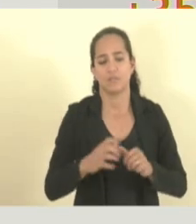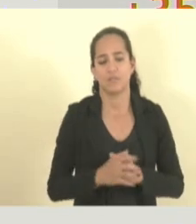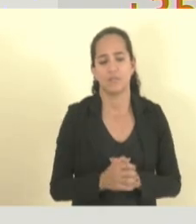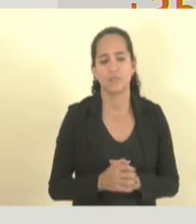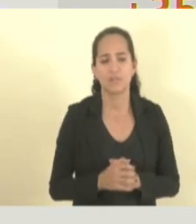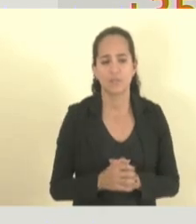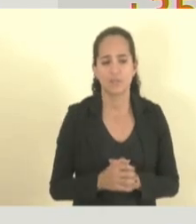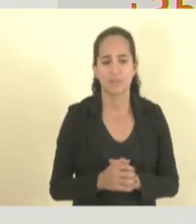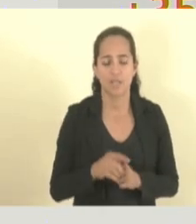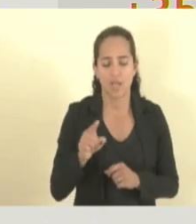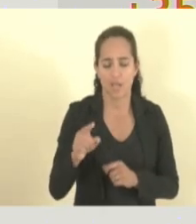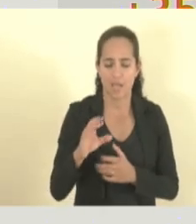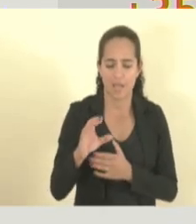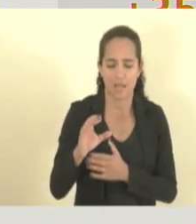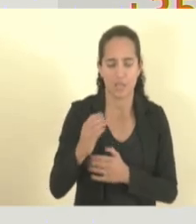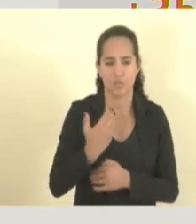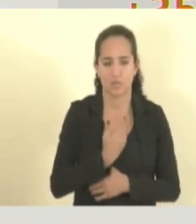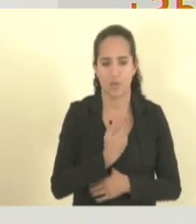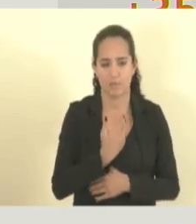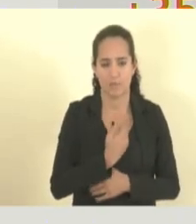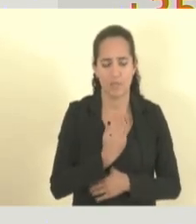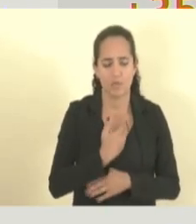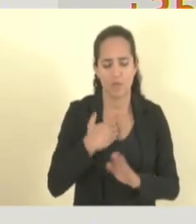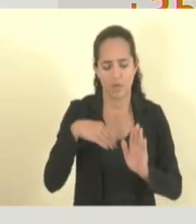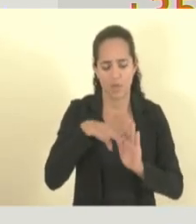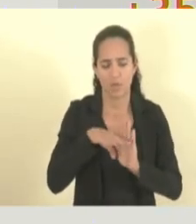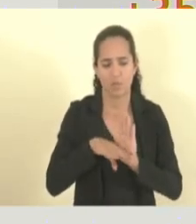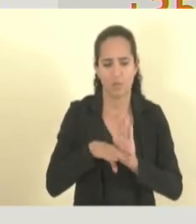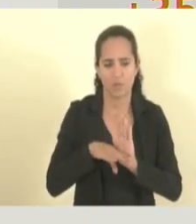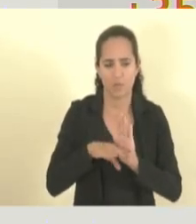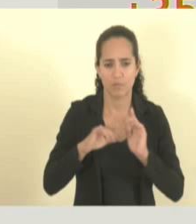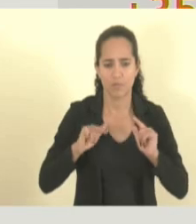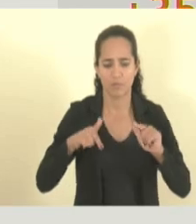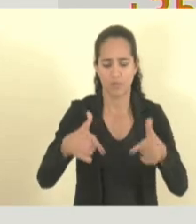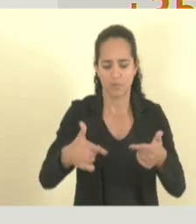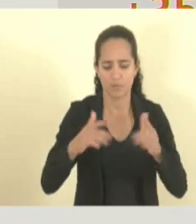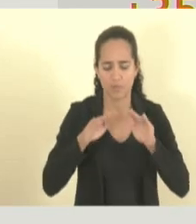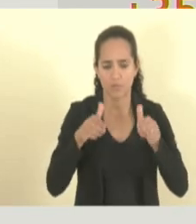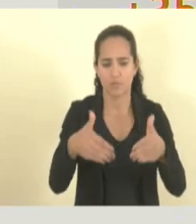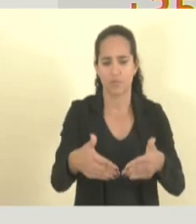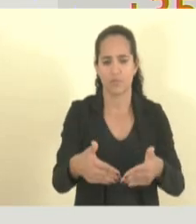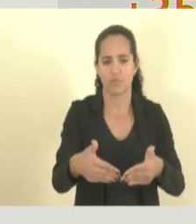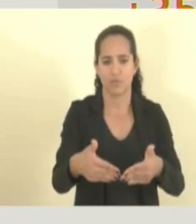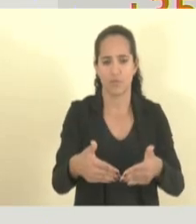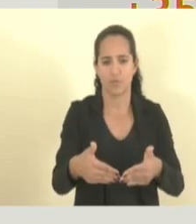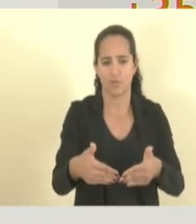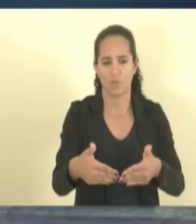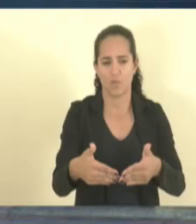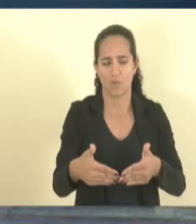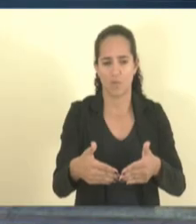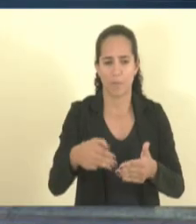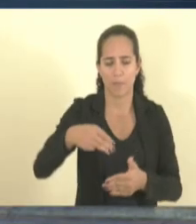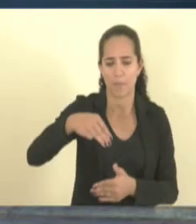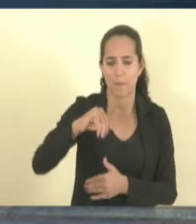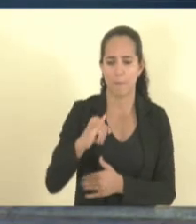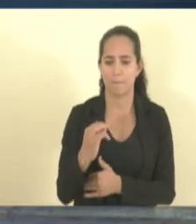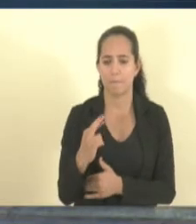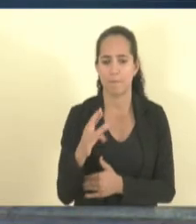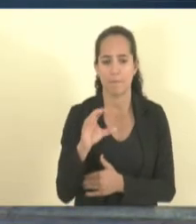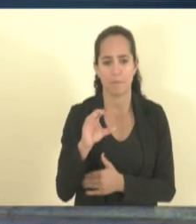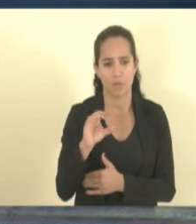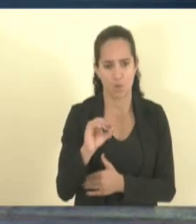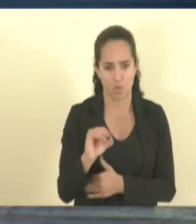Crédio Amigo é um programa que atua com microcrédito urbano orientado